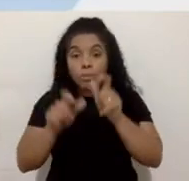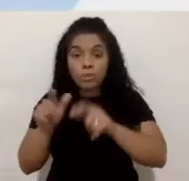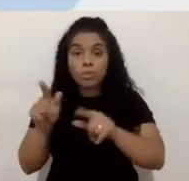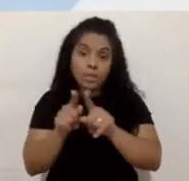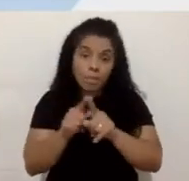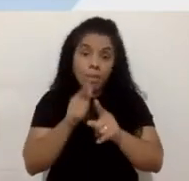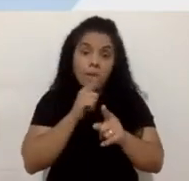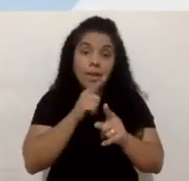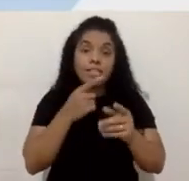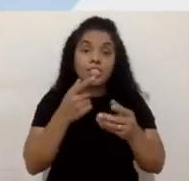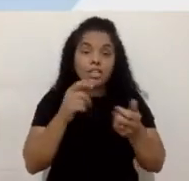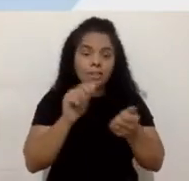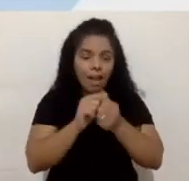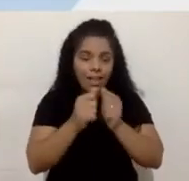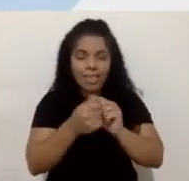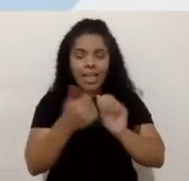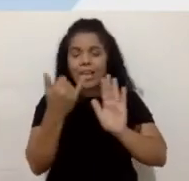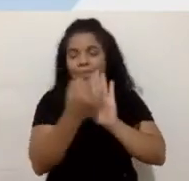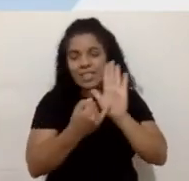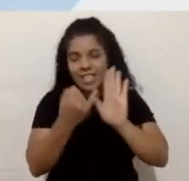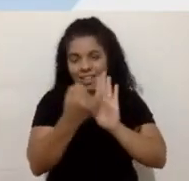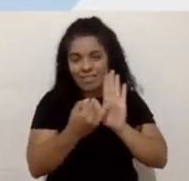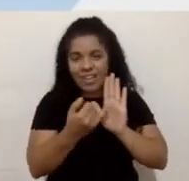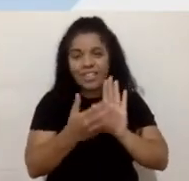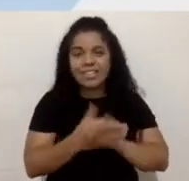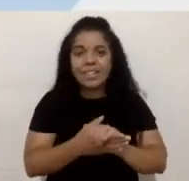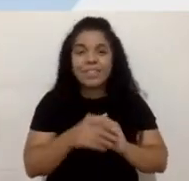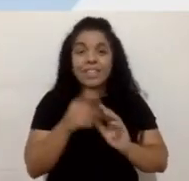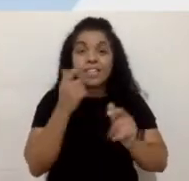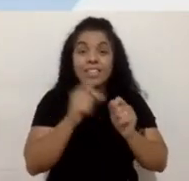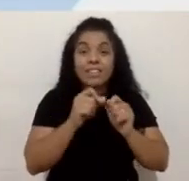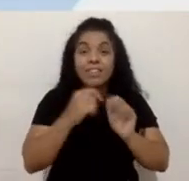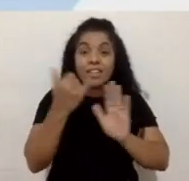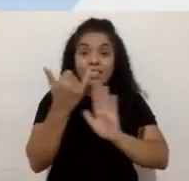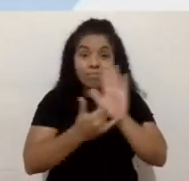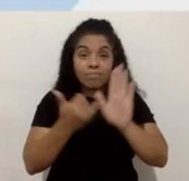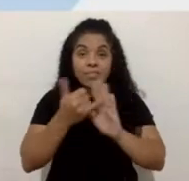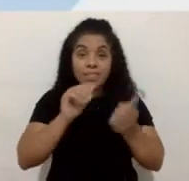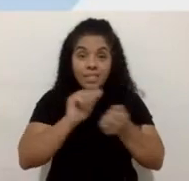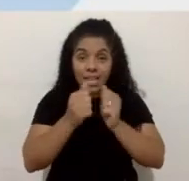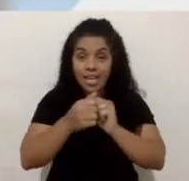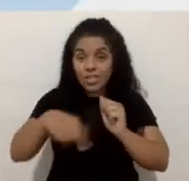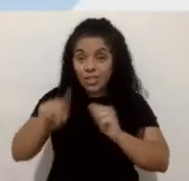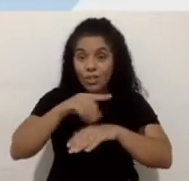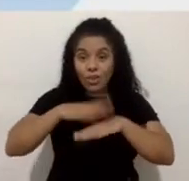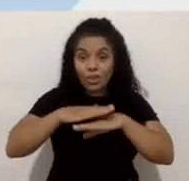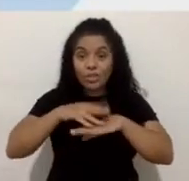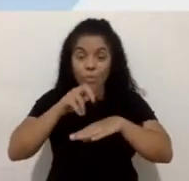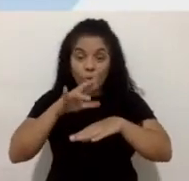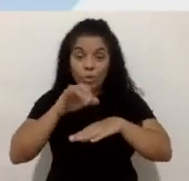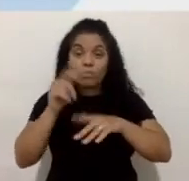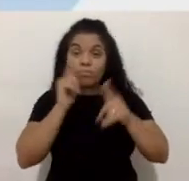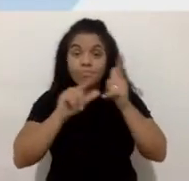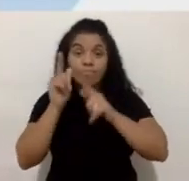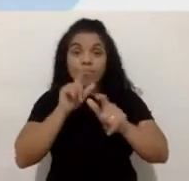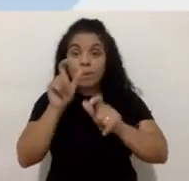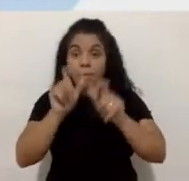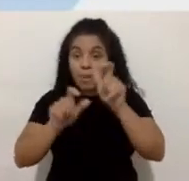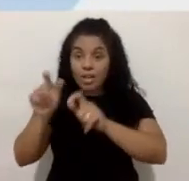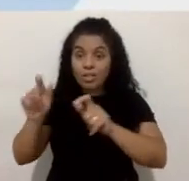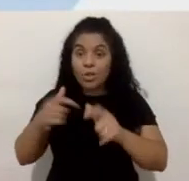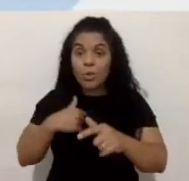Então, assim, a gente faz uma adequação dos nossos produtos para que a gente alcance pessoas que hoje a gente não está